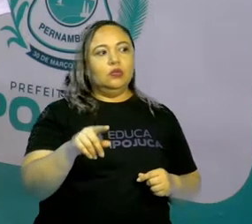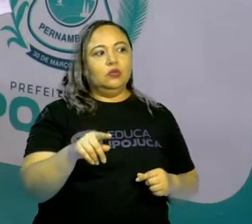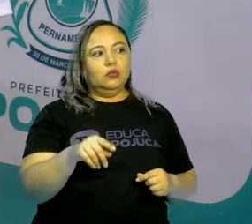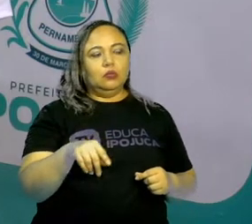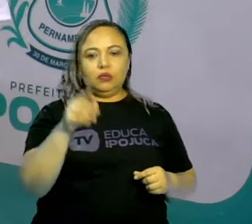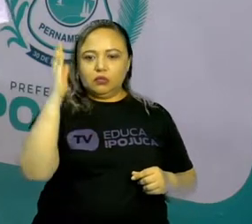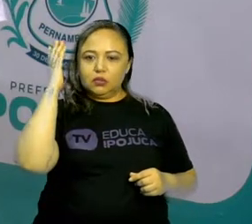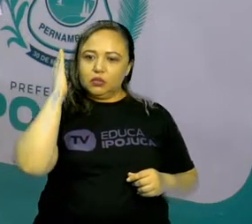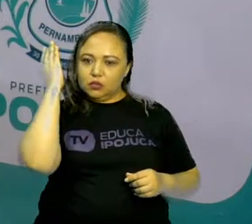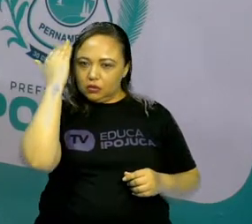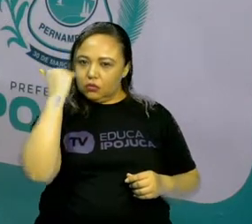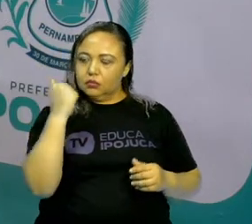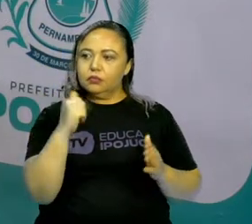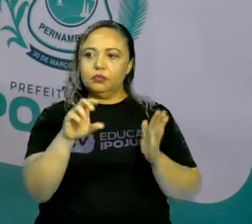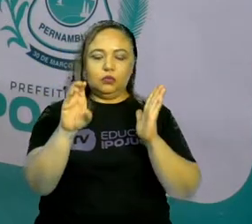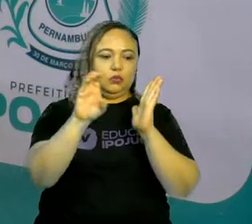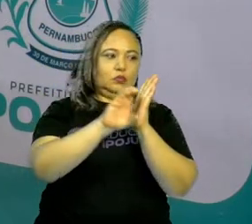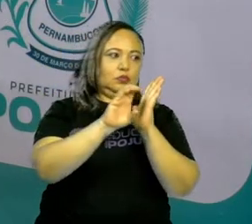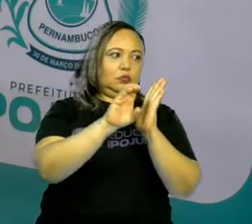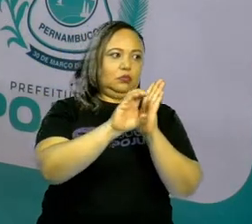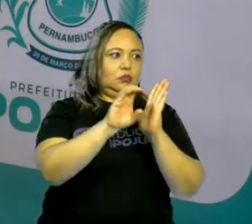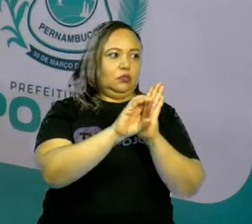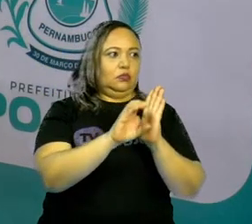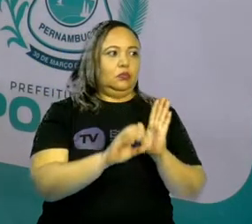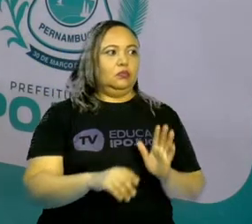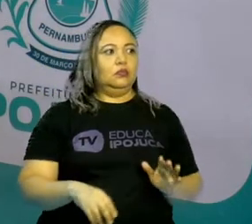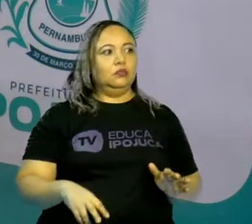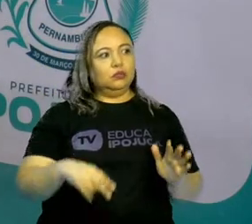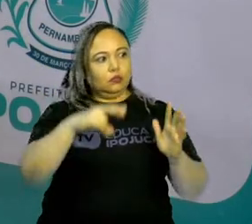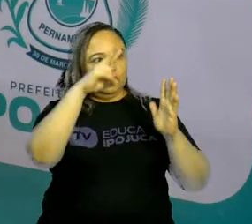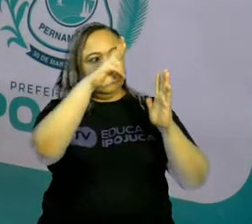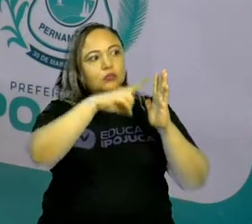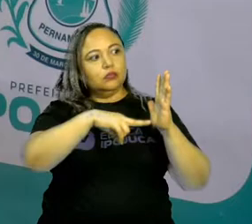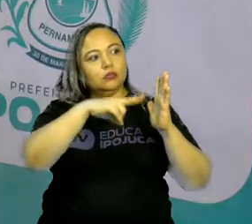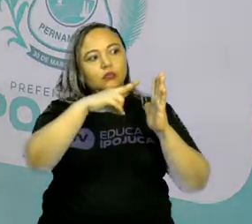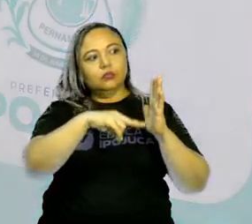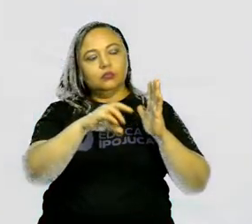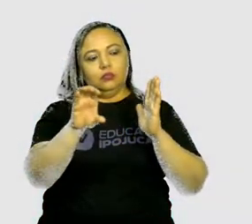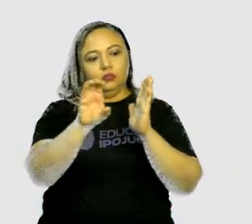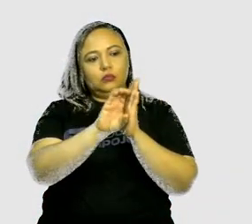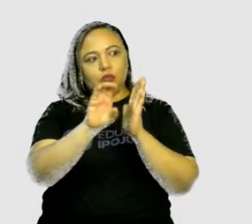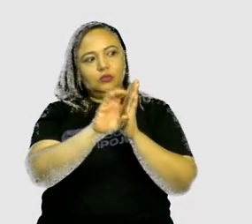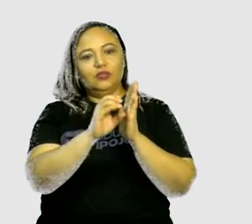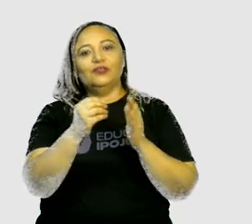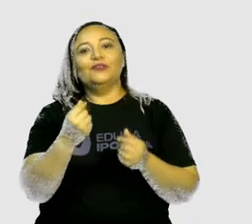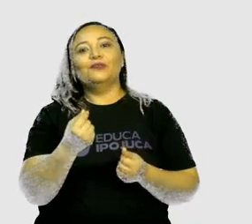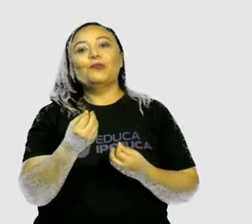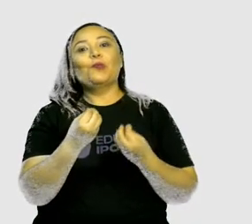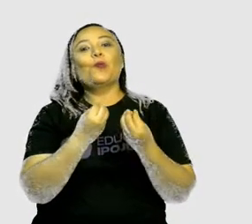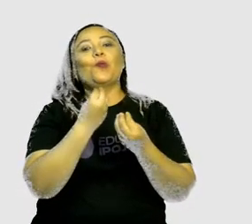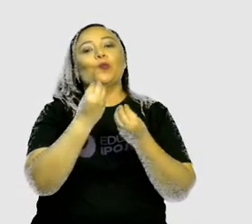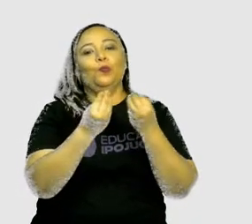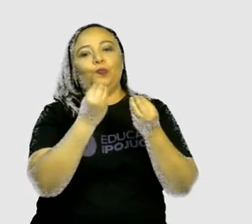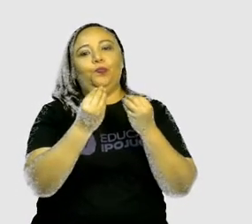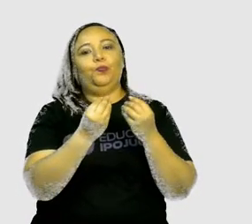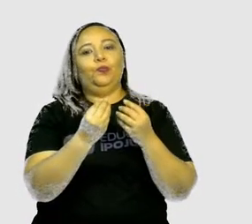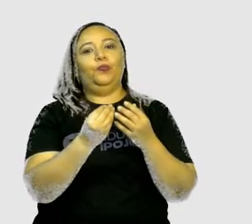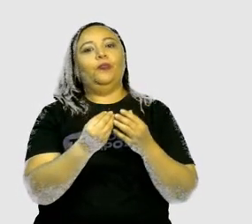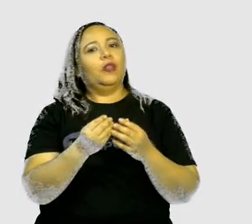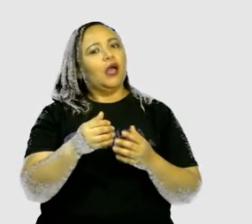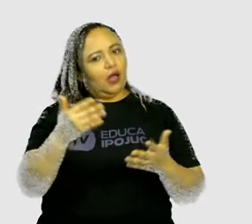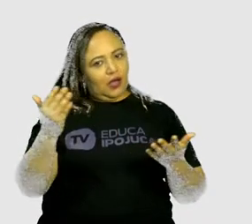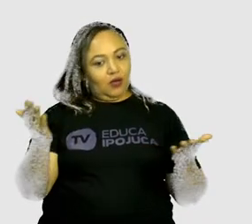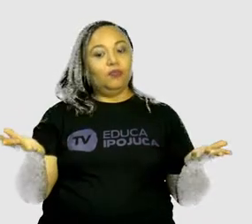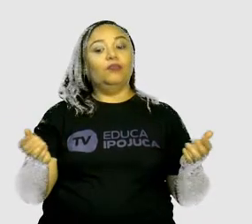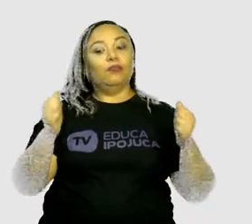códigos. Vamos lá. Leitura de código, veja, hoje em dia a gente pode pagar as contas com um